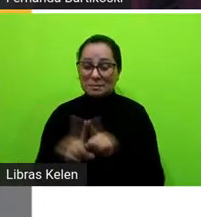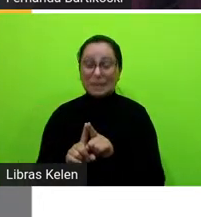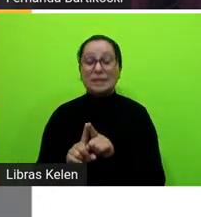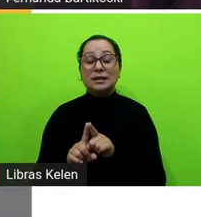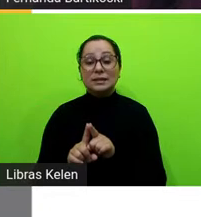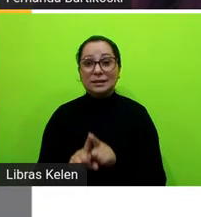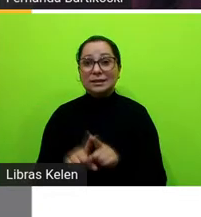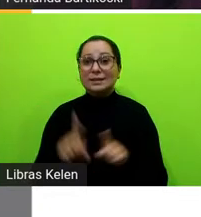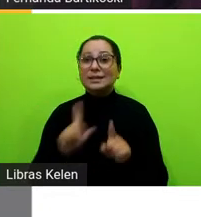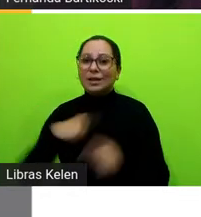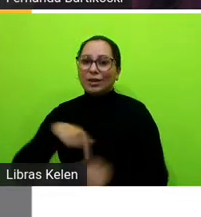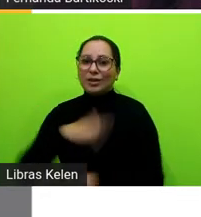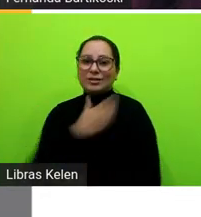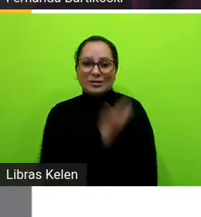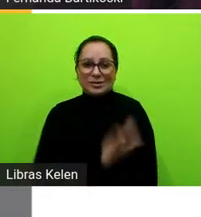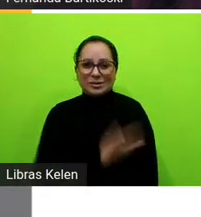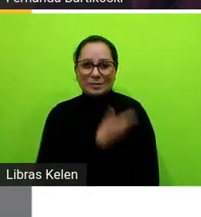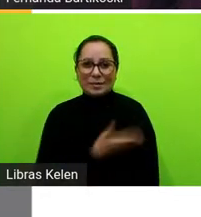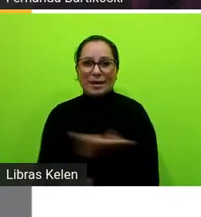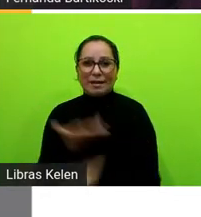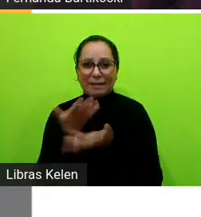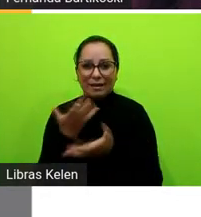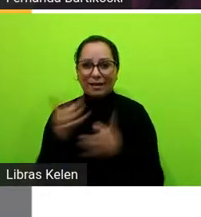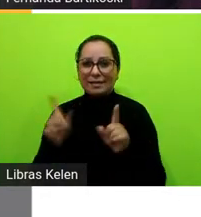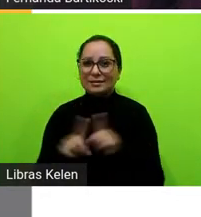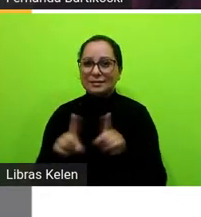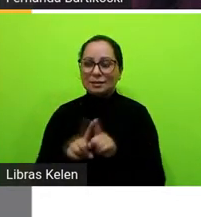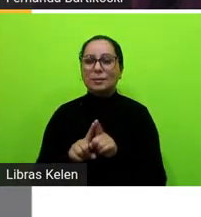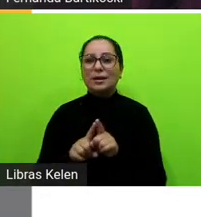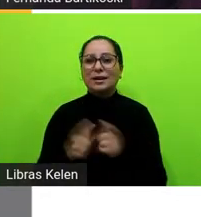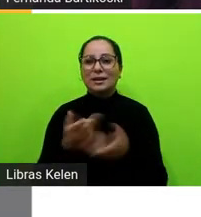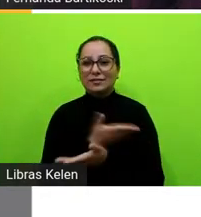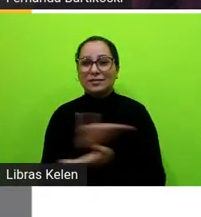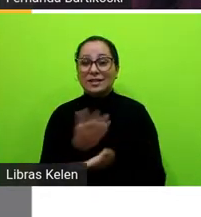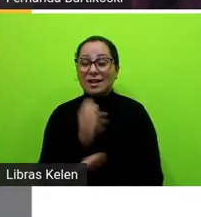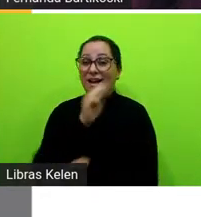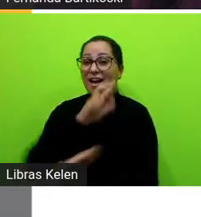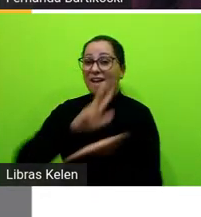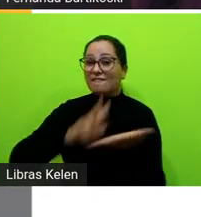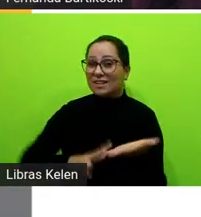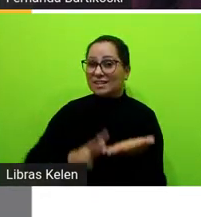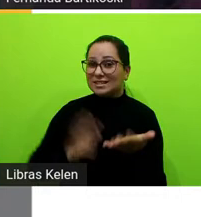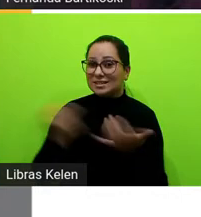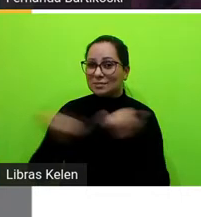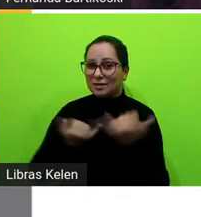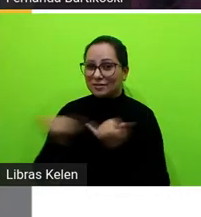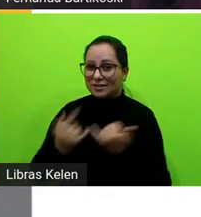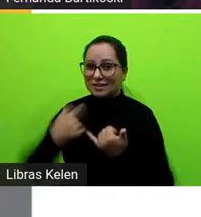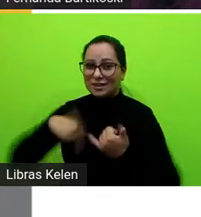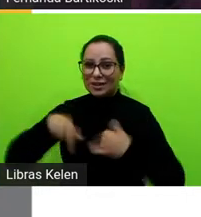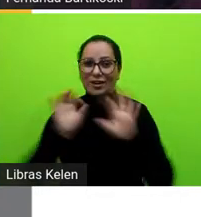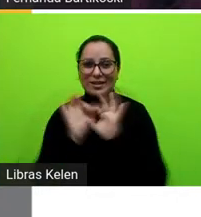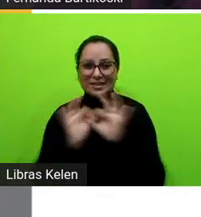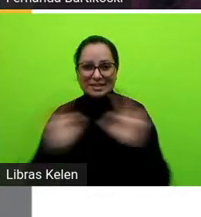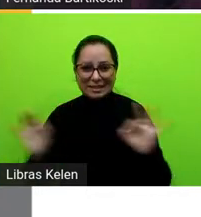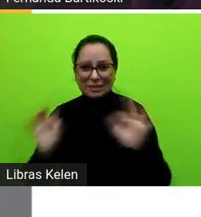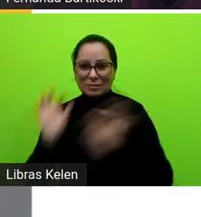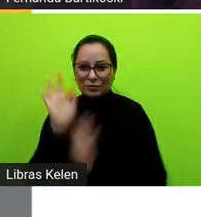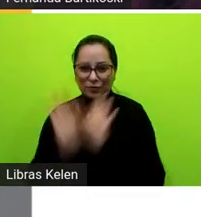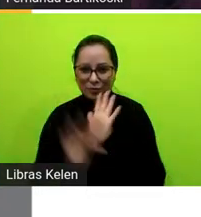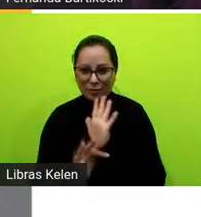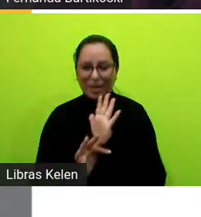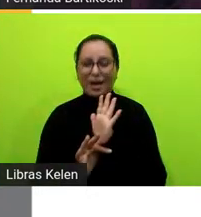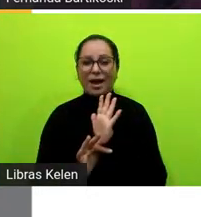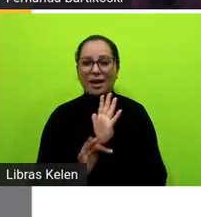costume a gente gostaria muito de contar com a avaliação de vocês a gente simplificou um pouco esse nosso formulário são